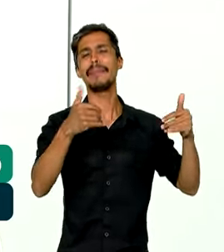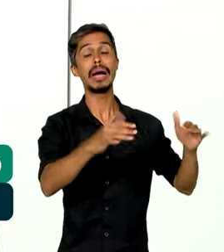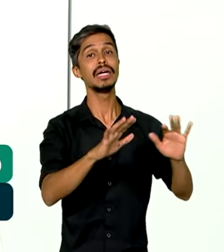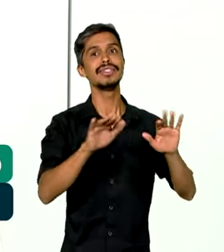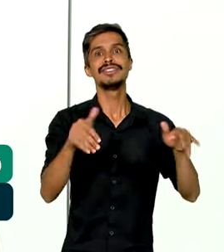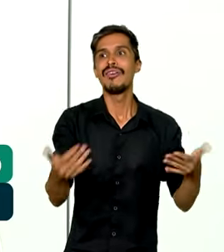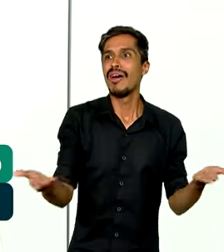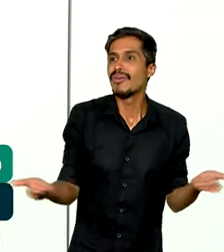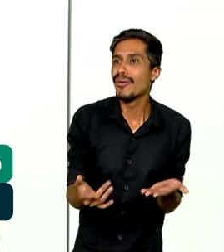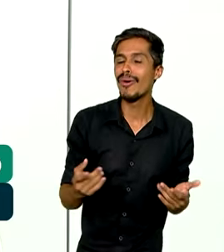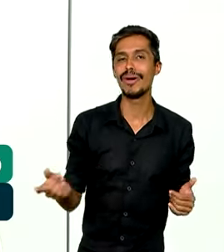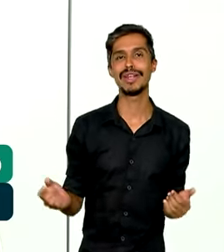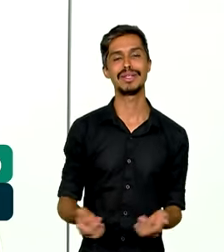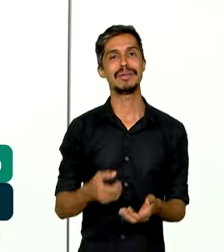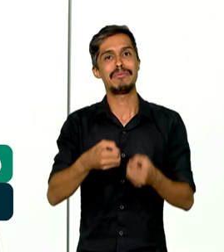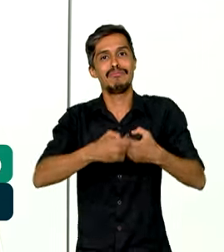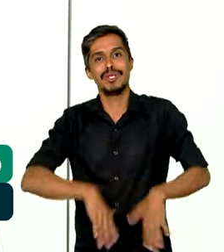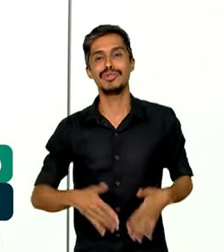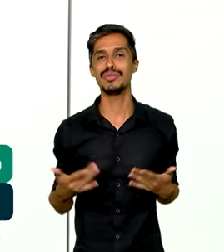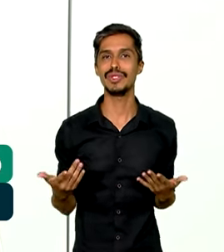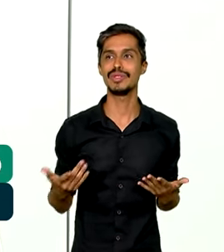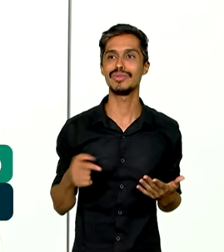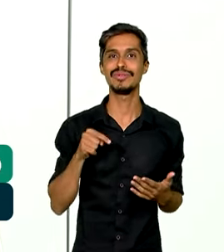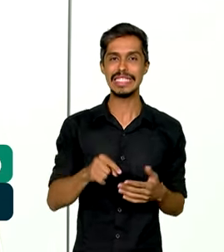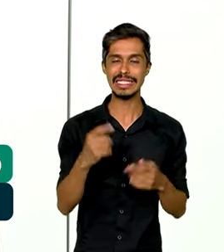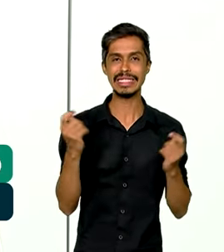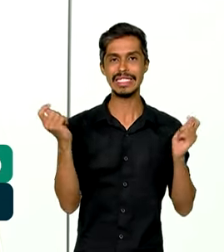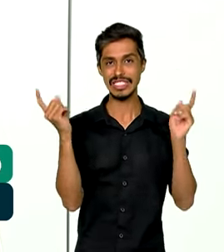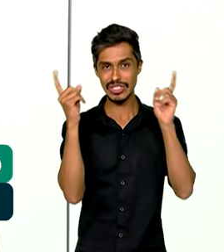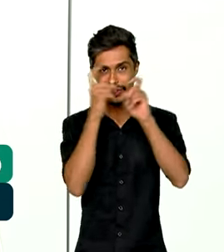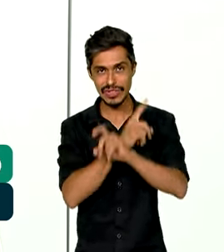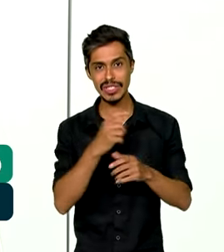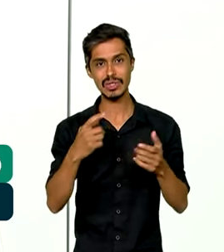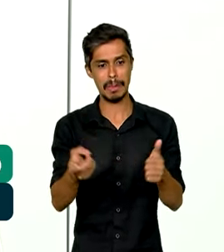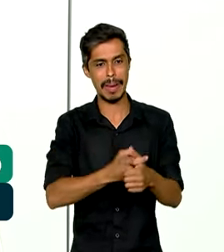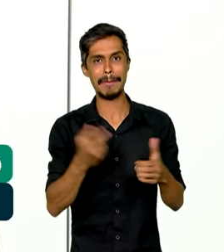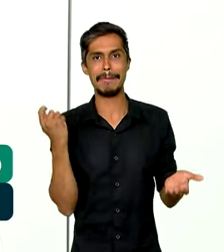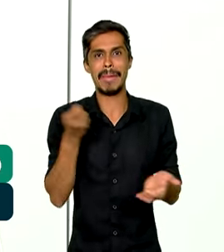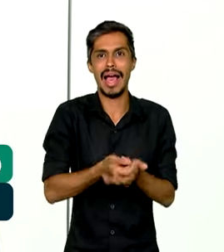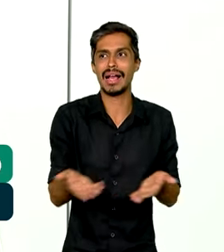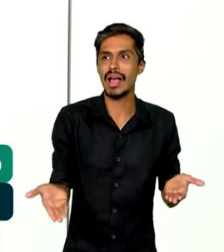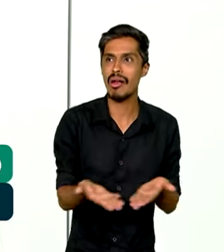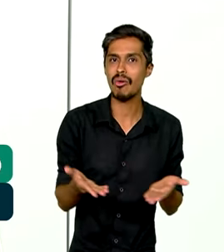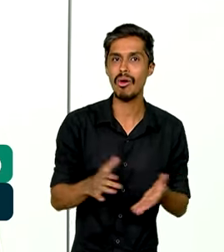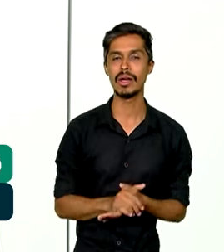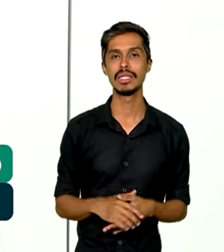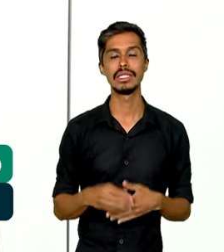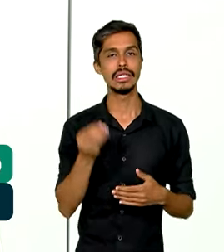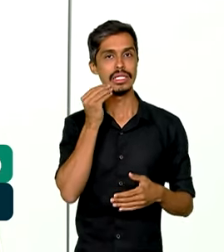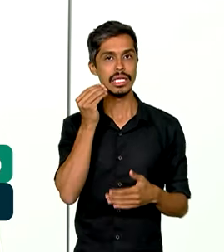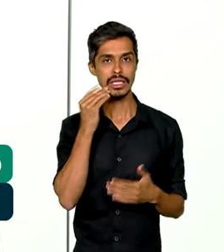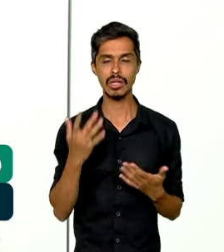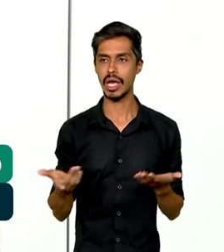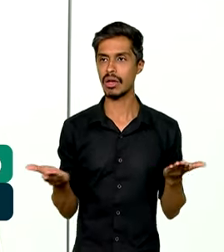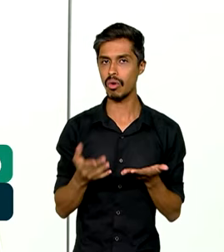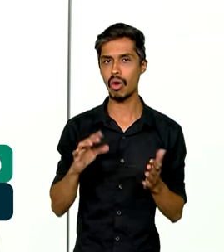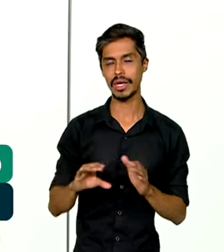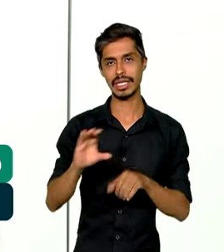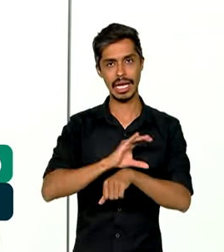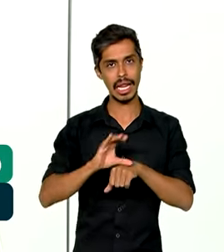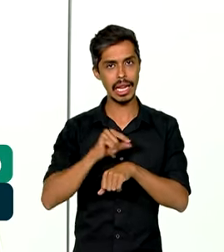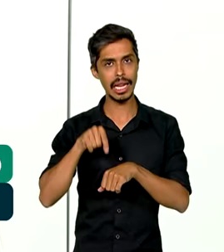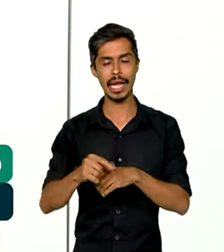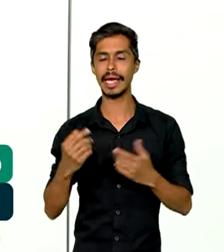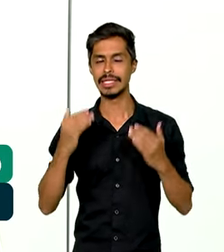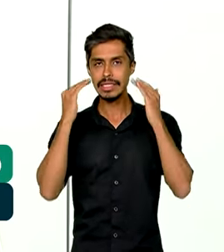agora com o desafio de fechar esse déficit combatendo o gasto tributário, seguindo a determinação constitucional